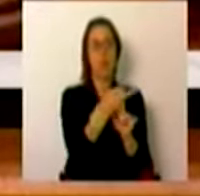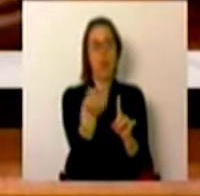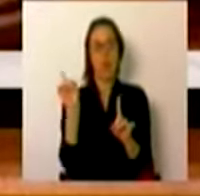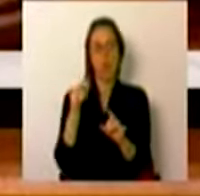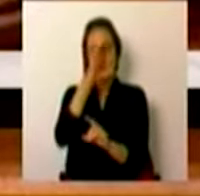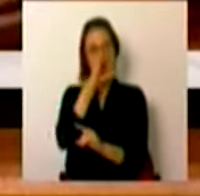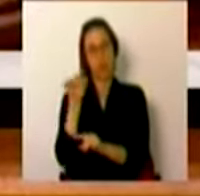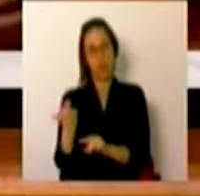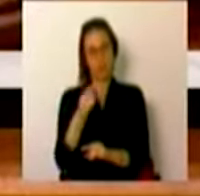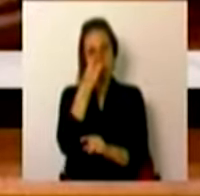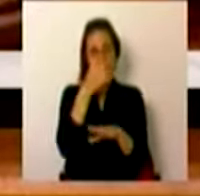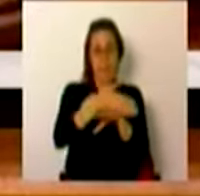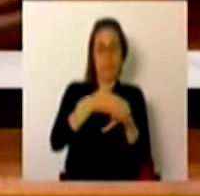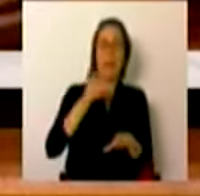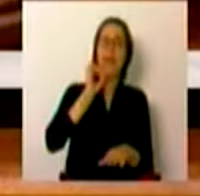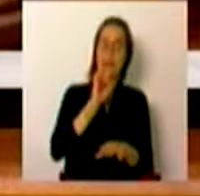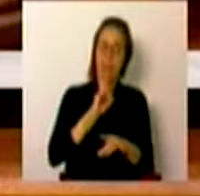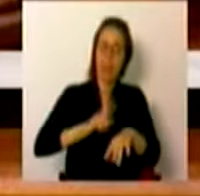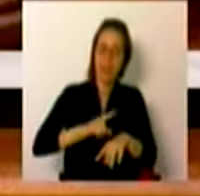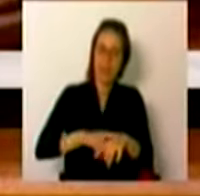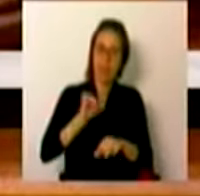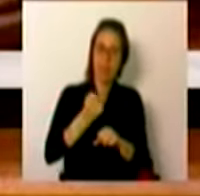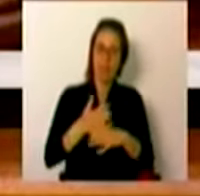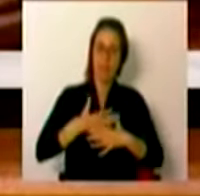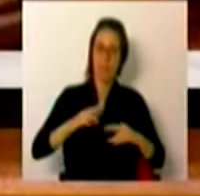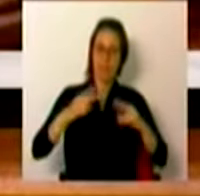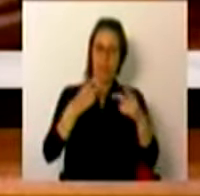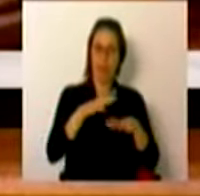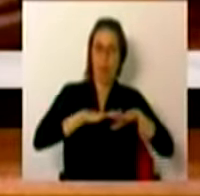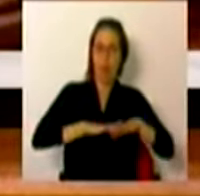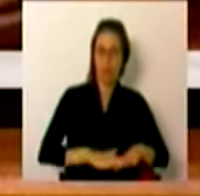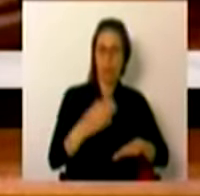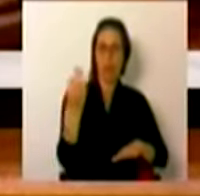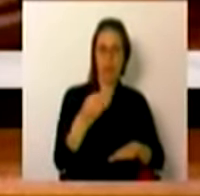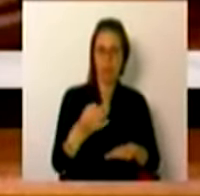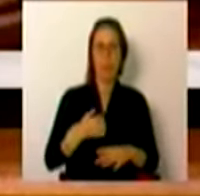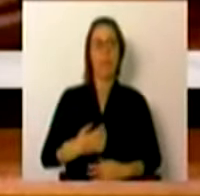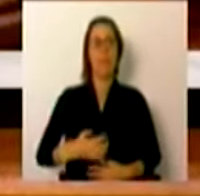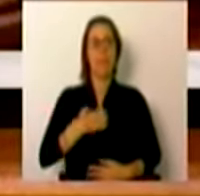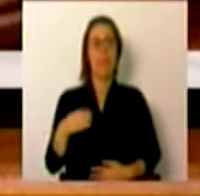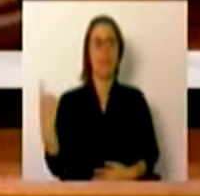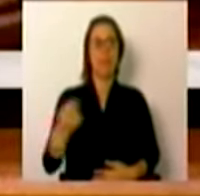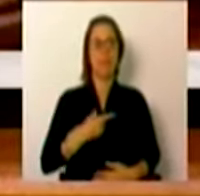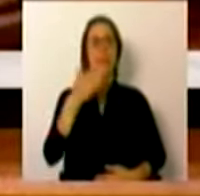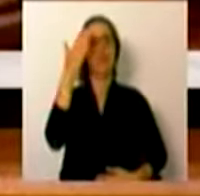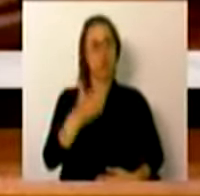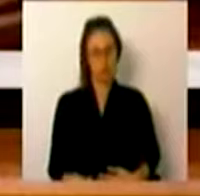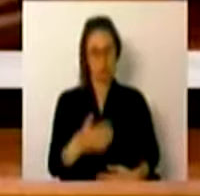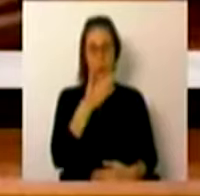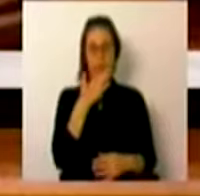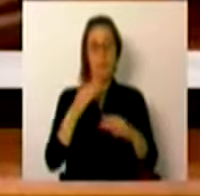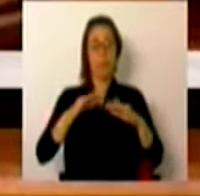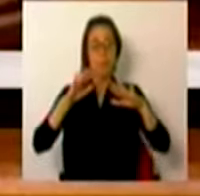servidores do Estado, parte importante do período em que as suas carreiras estiveram congeladas, sentindo todos a justiça deste